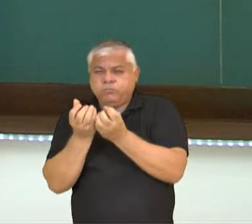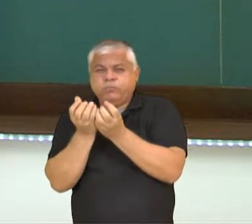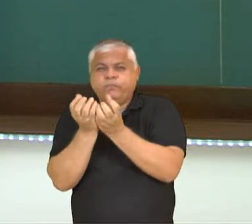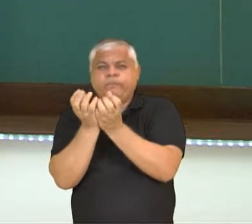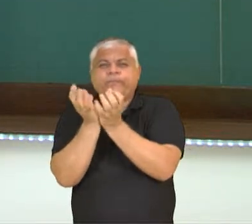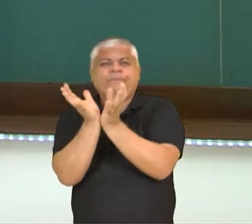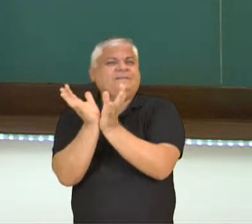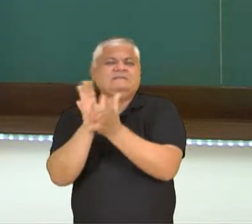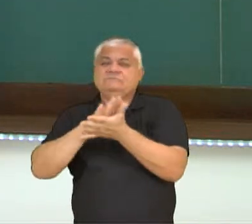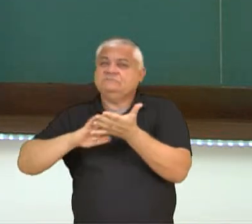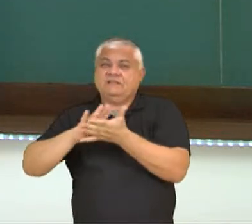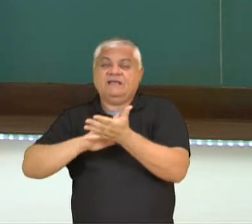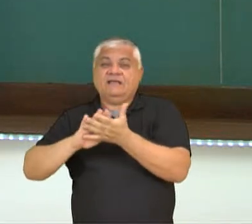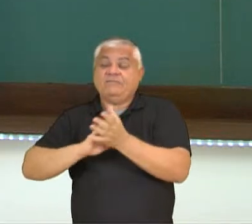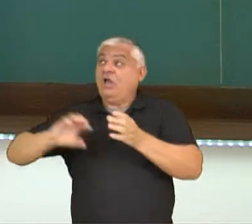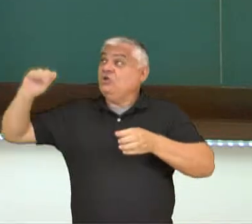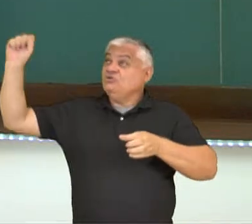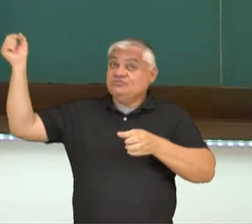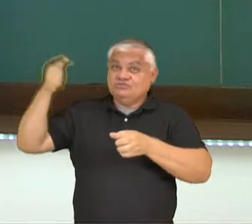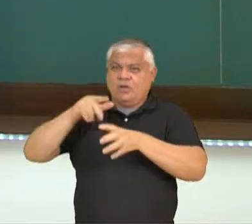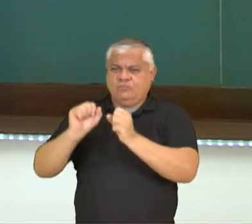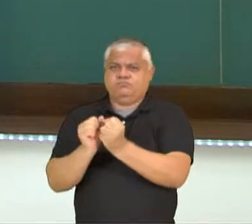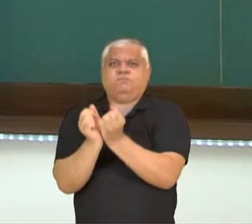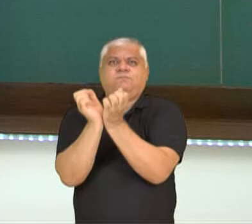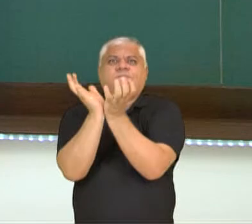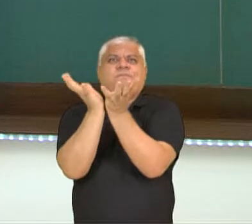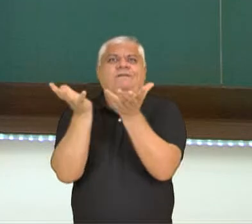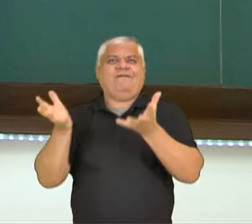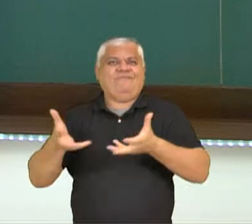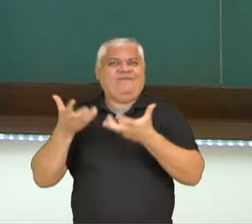outros tipos de dia, já ocorre a floração.